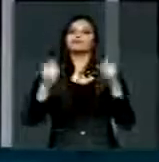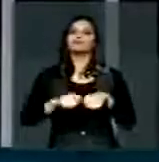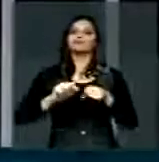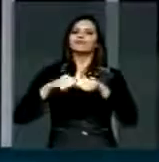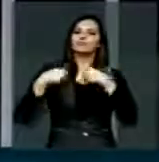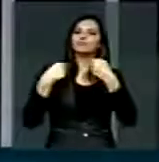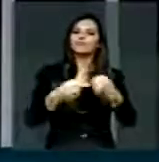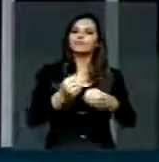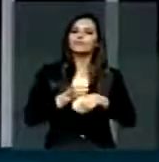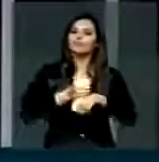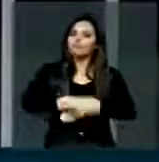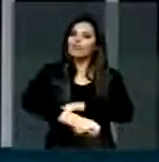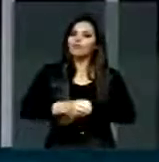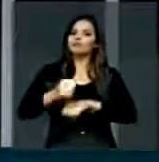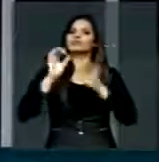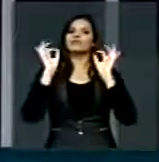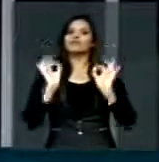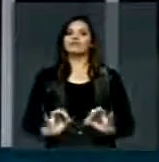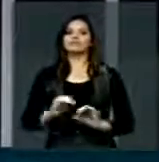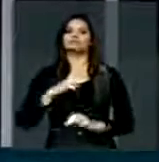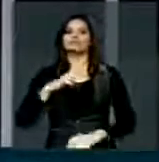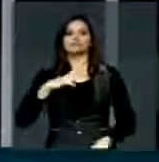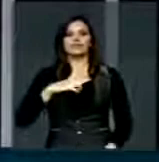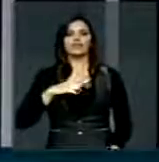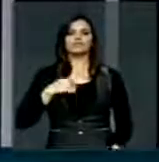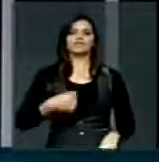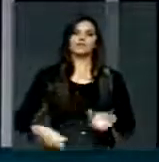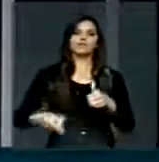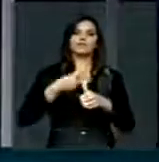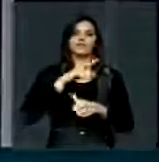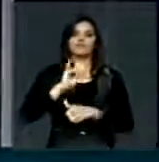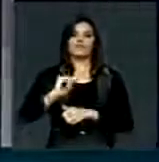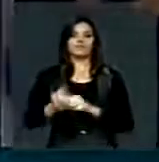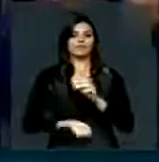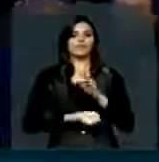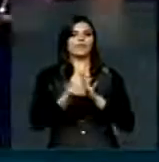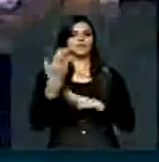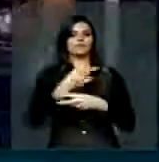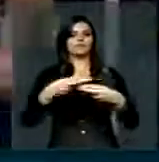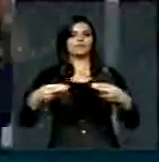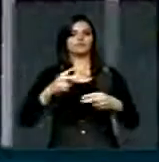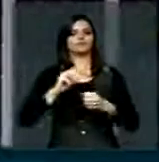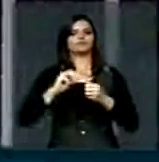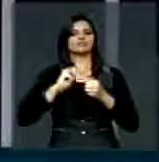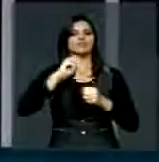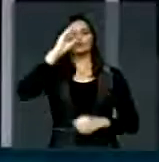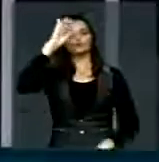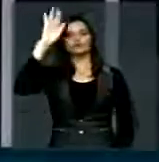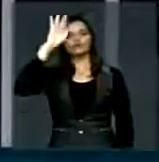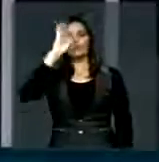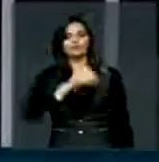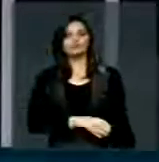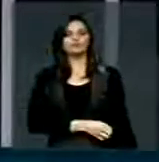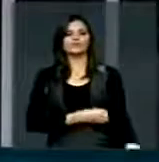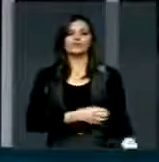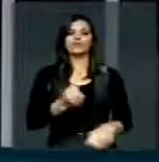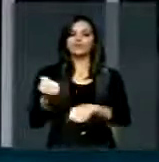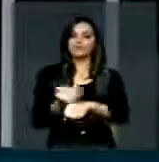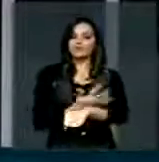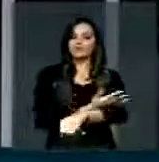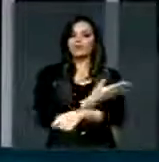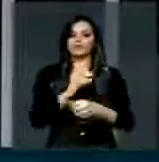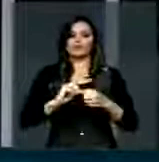pela dedicação, com a certeza e as primeiras e muitas que você vai realizar, muitos sonhos. Estou emocionado